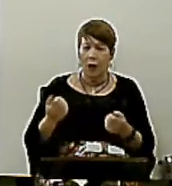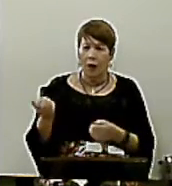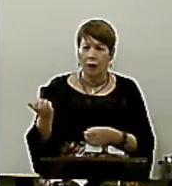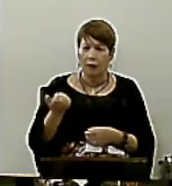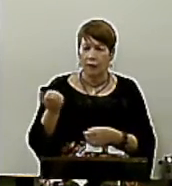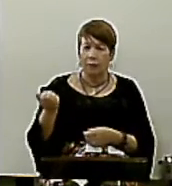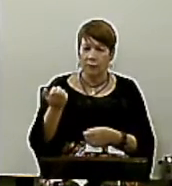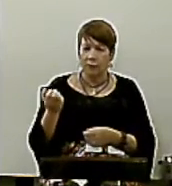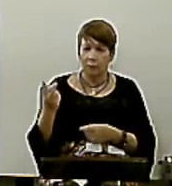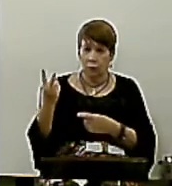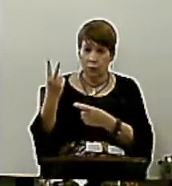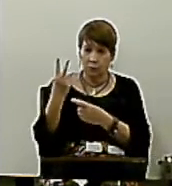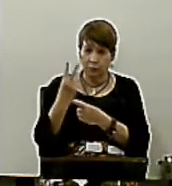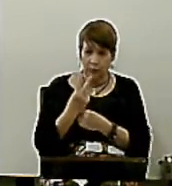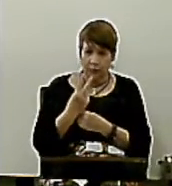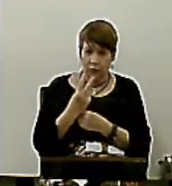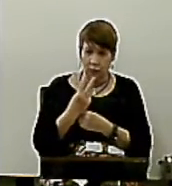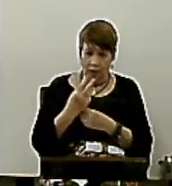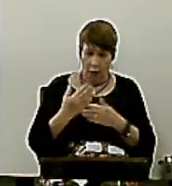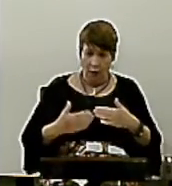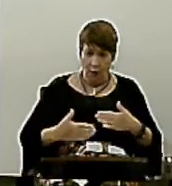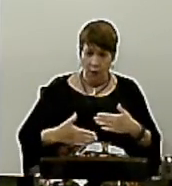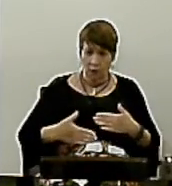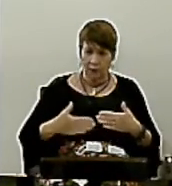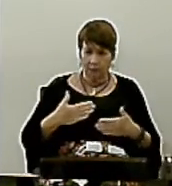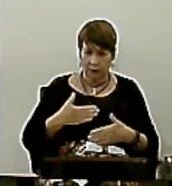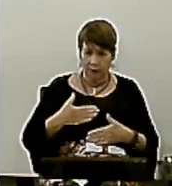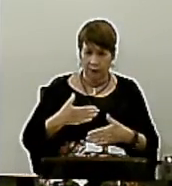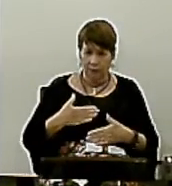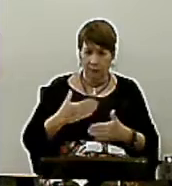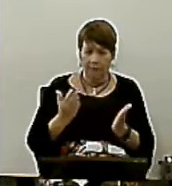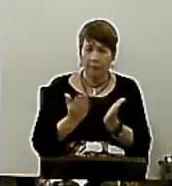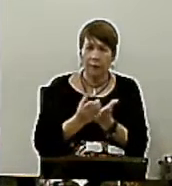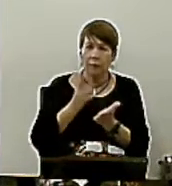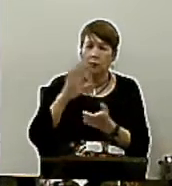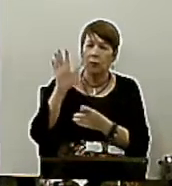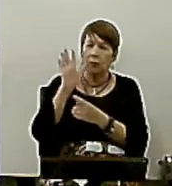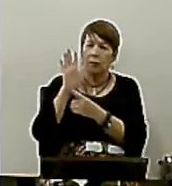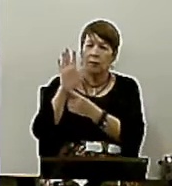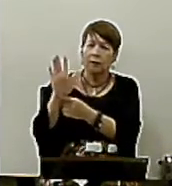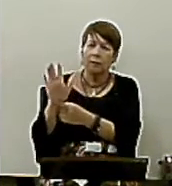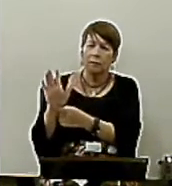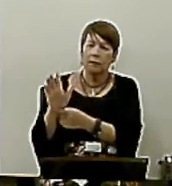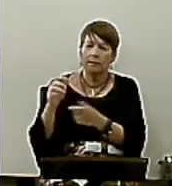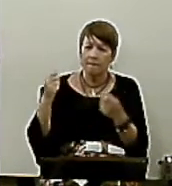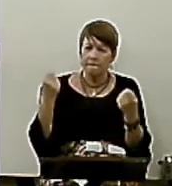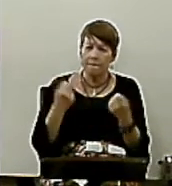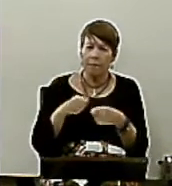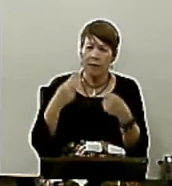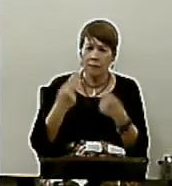Então A palavra de Deus Diz que nós Devemos amar os outros Como nos amamos